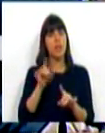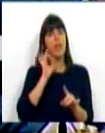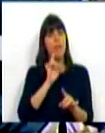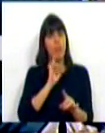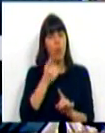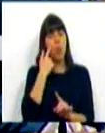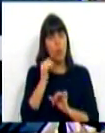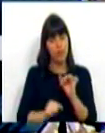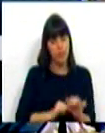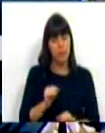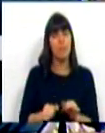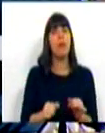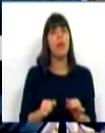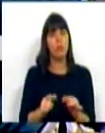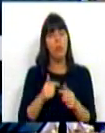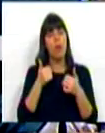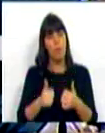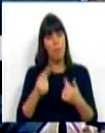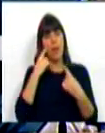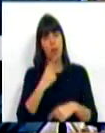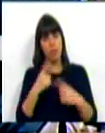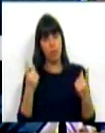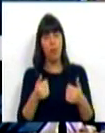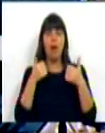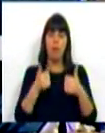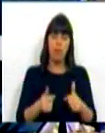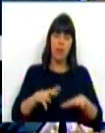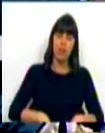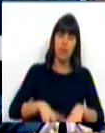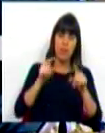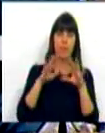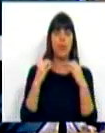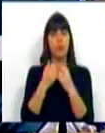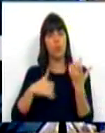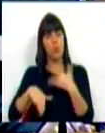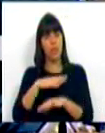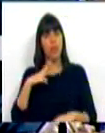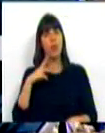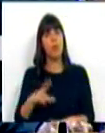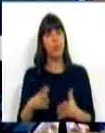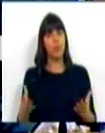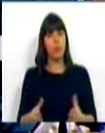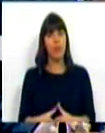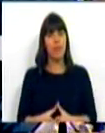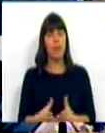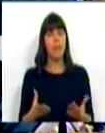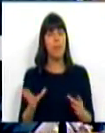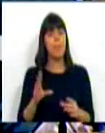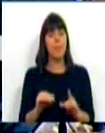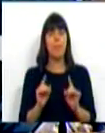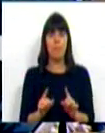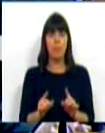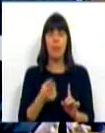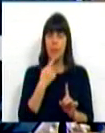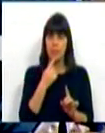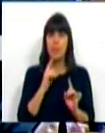valorizar o conhecimento como um bem público, a bem do desenvolvimento da sociedade portuguesa. Para além disso,